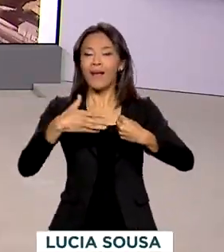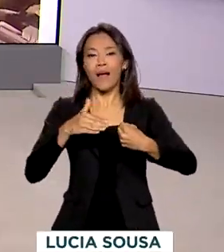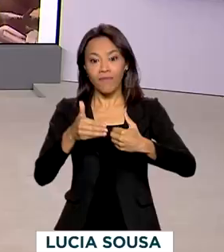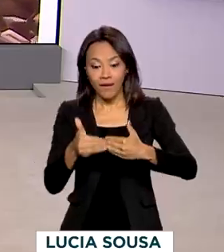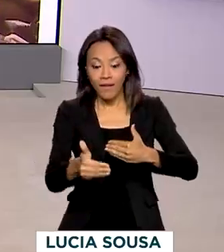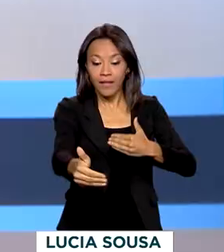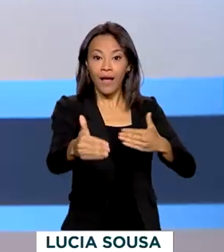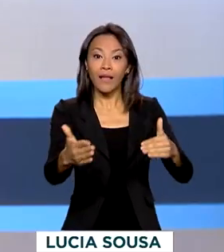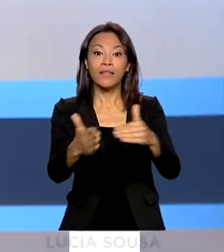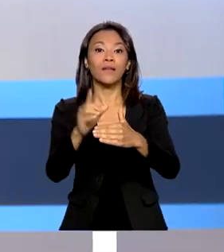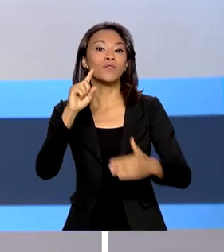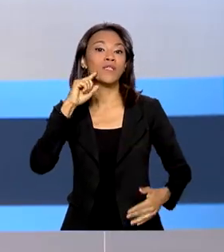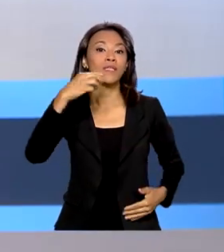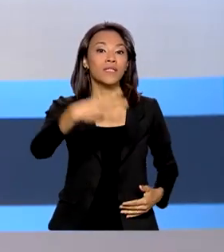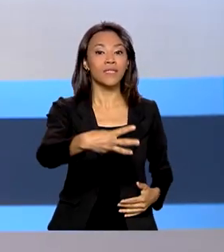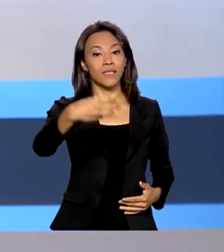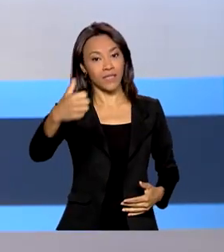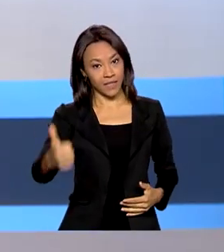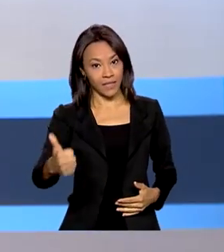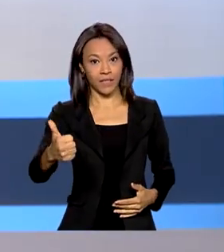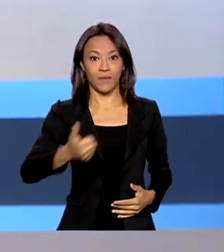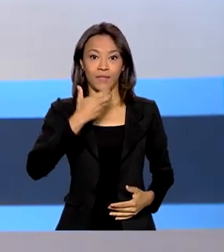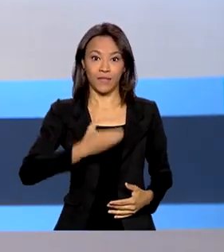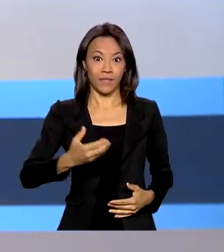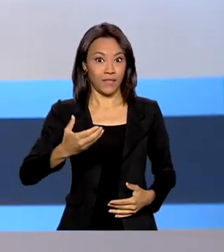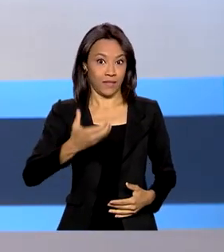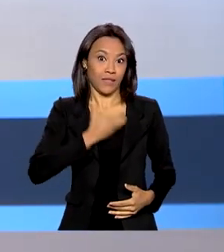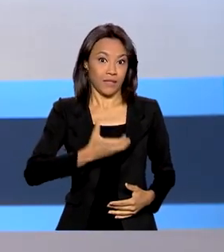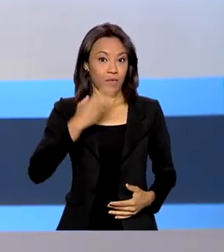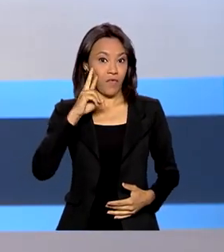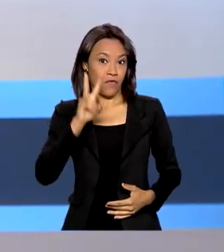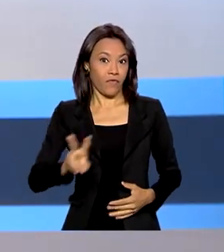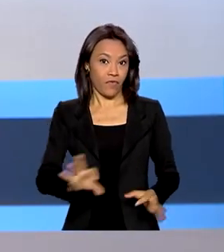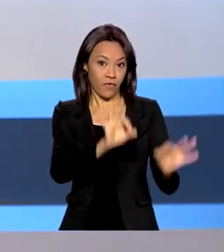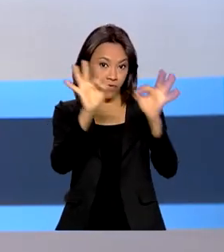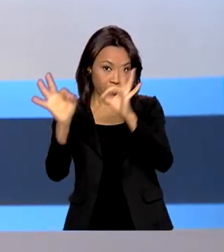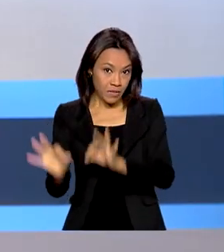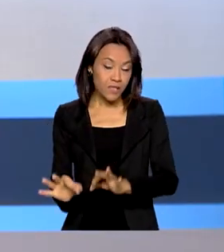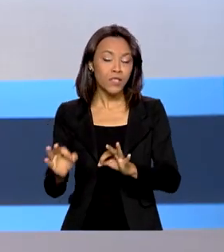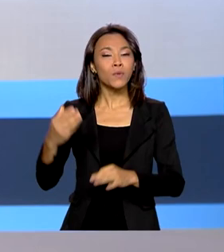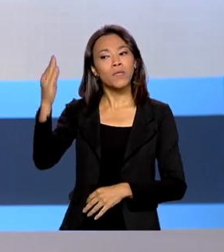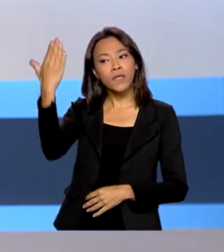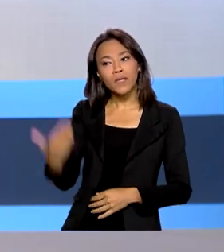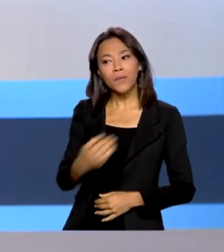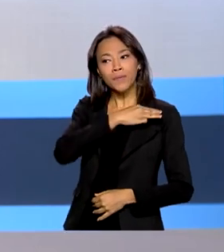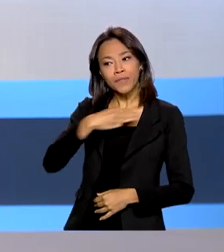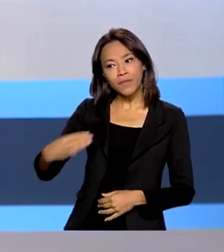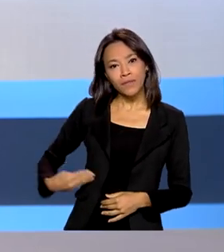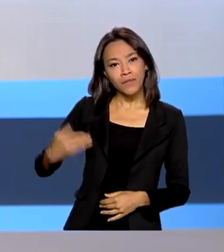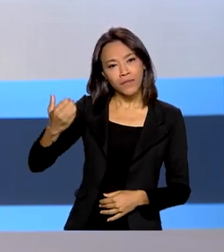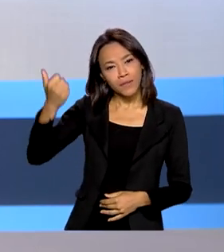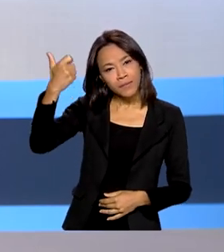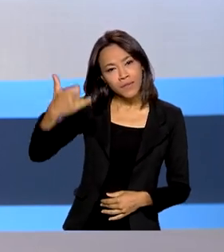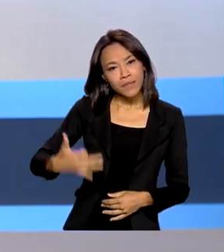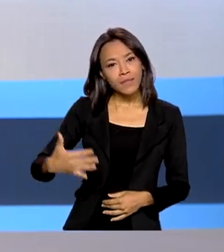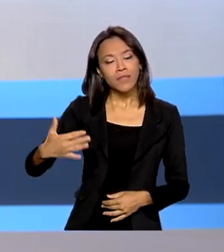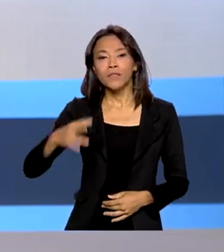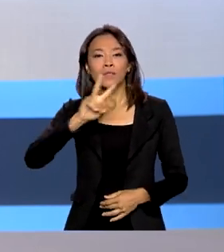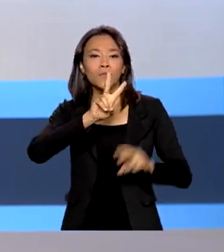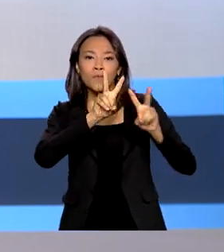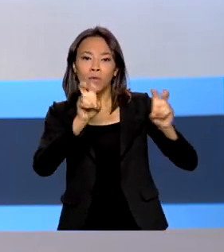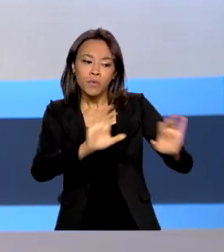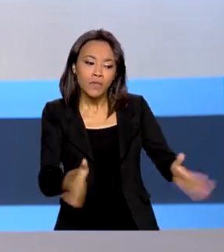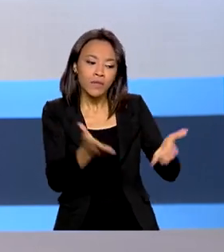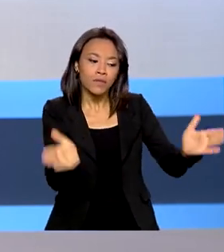dezembro. Hoje, vamos acompanhar o que disse o ministro do Turismo, Gilson Machado, sobre os incentivos do governo federal para o